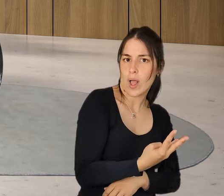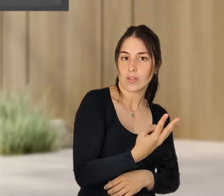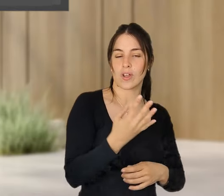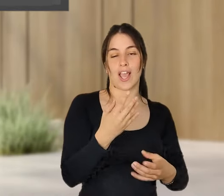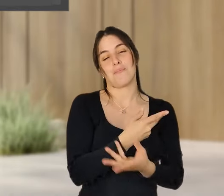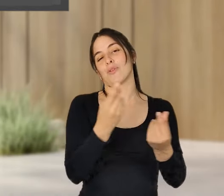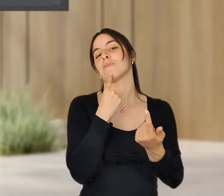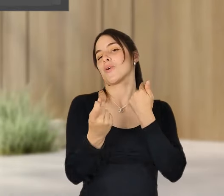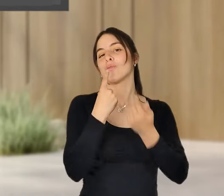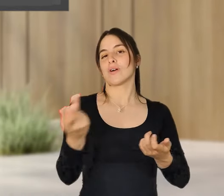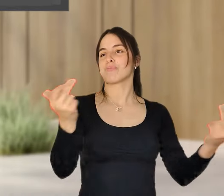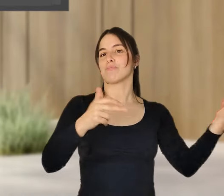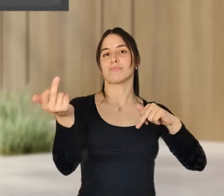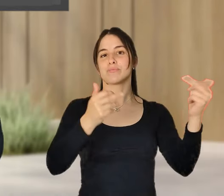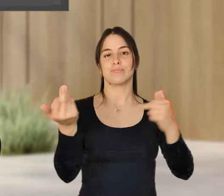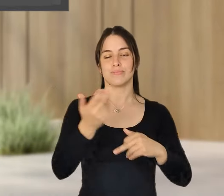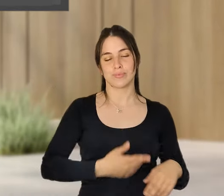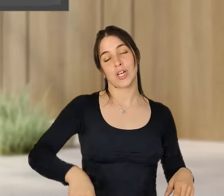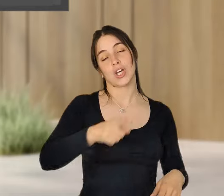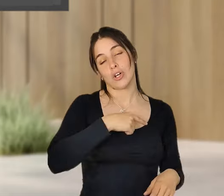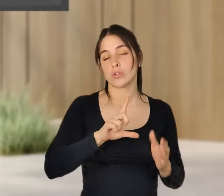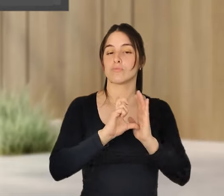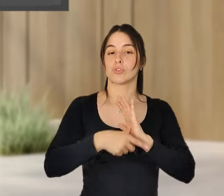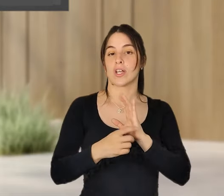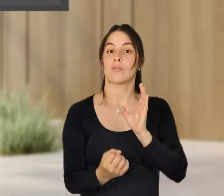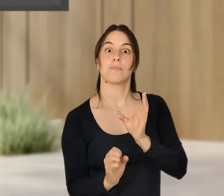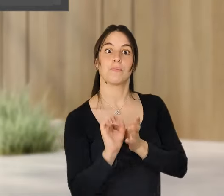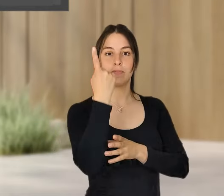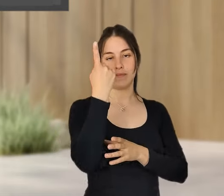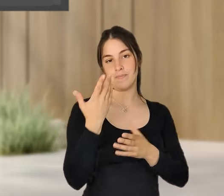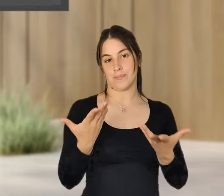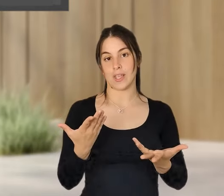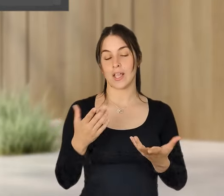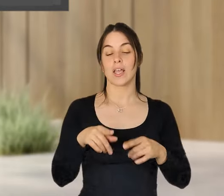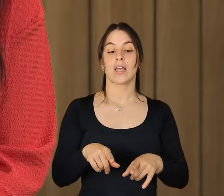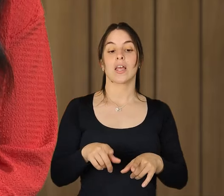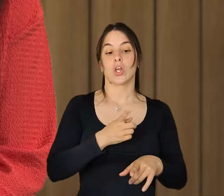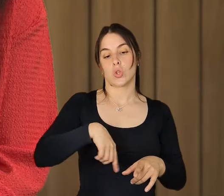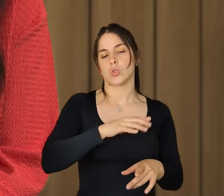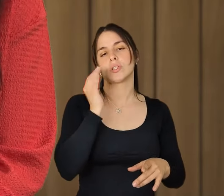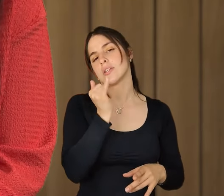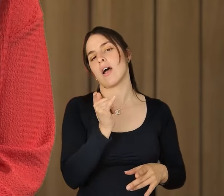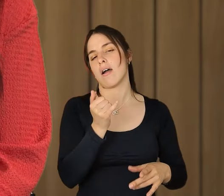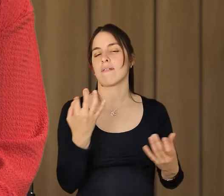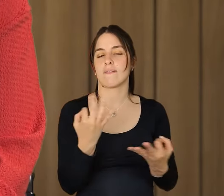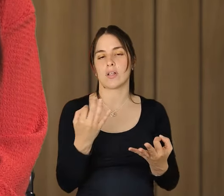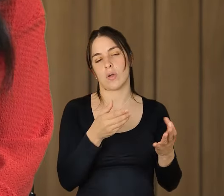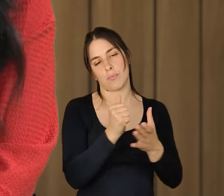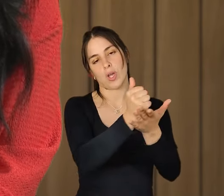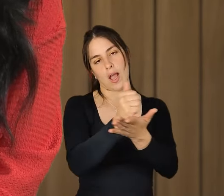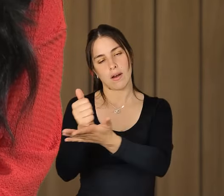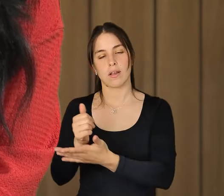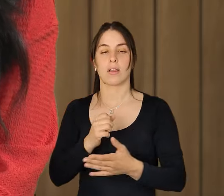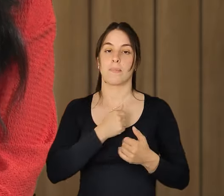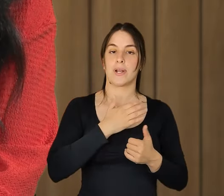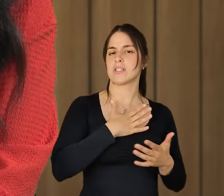e foi isso que nós, através do projeto de piloto, tentámos apoiar as empresas, mas há muitas formas. Claro, de o fazer, não é? E o